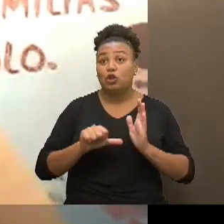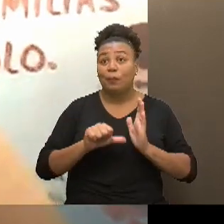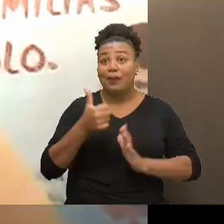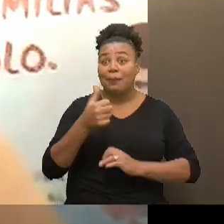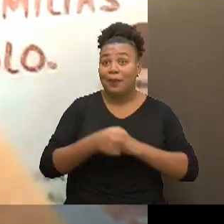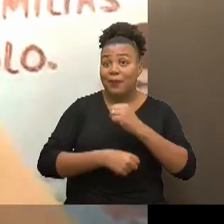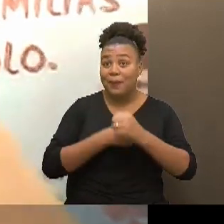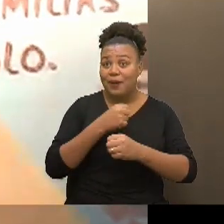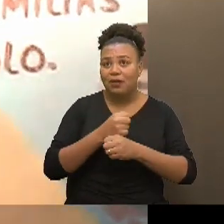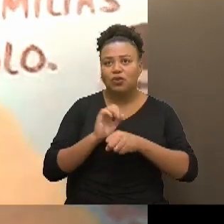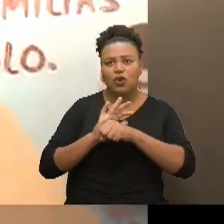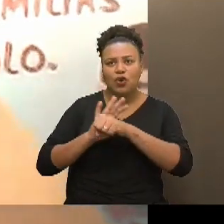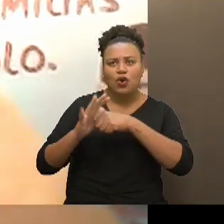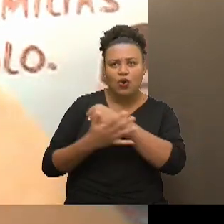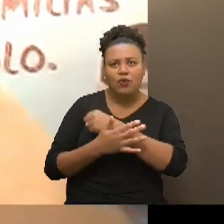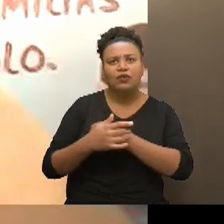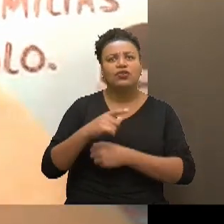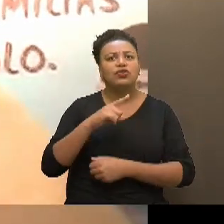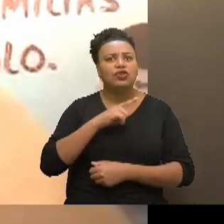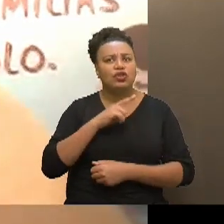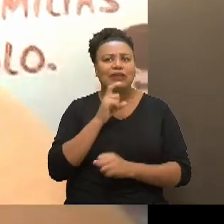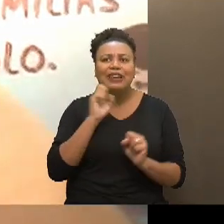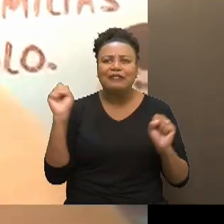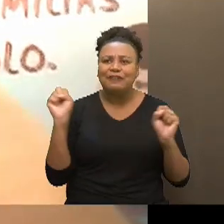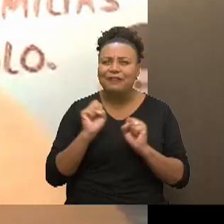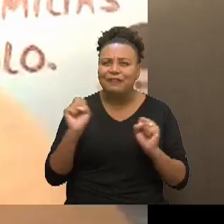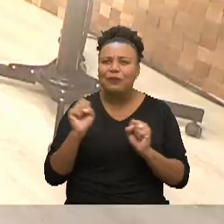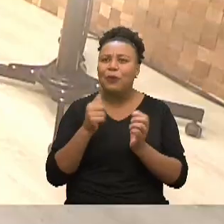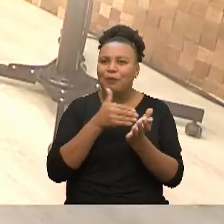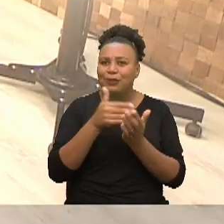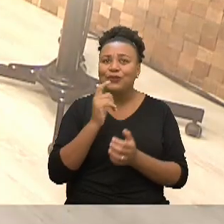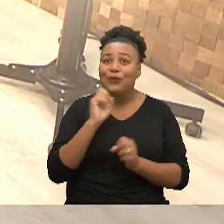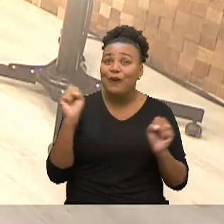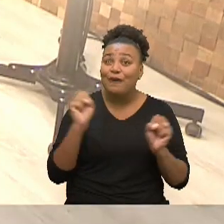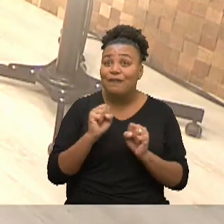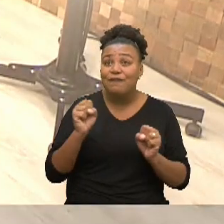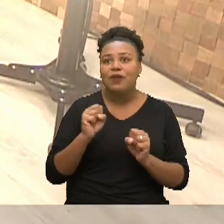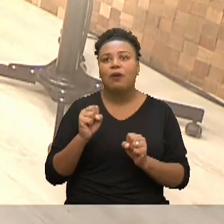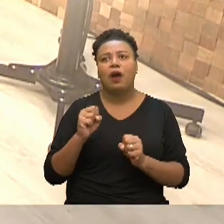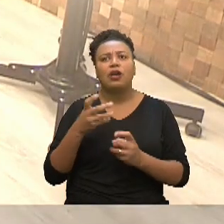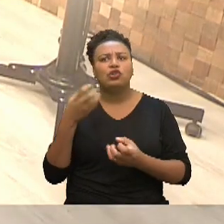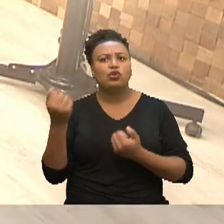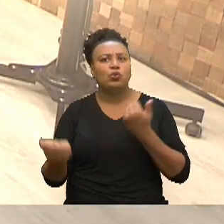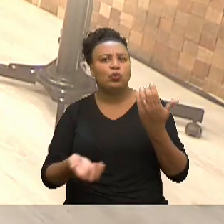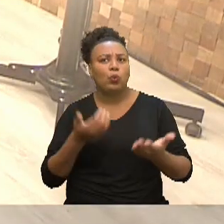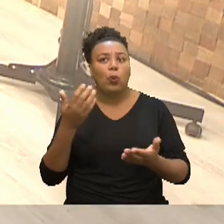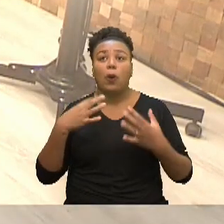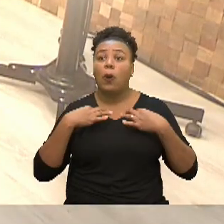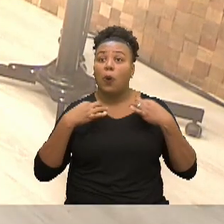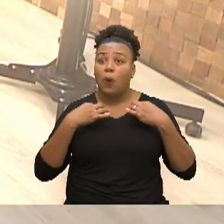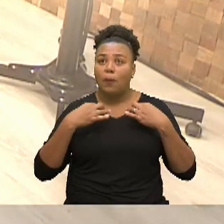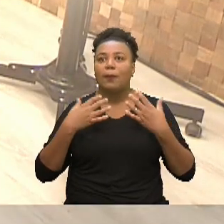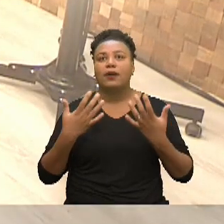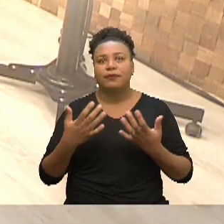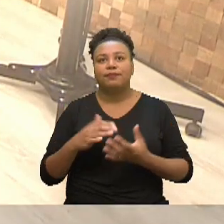pandemia ali, estava inverno, entrou o inverno, a gente distribuiu muitas roupas, né,